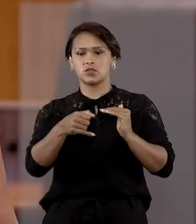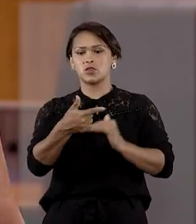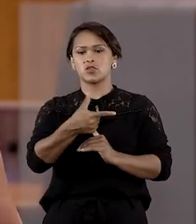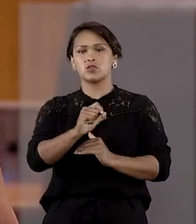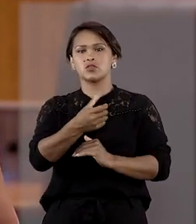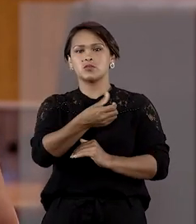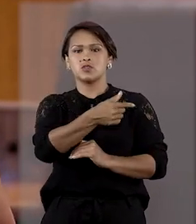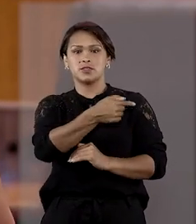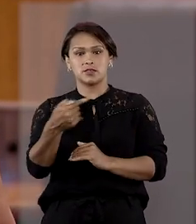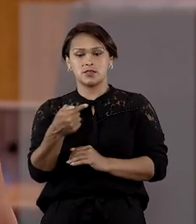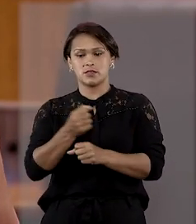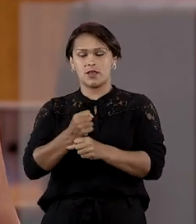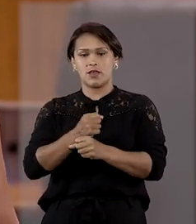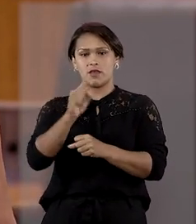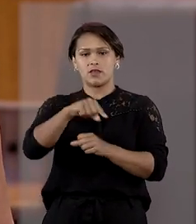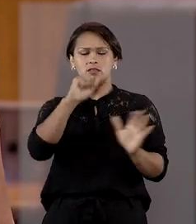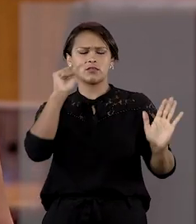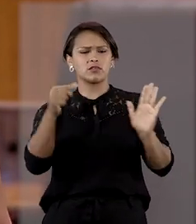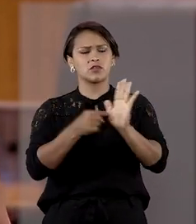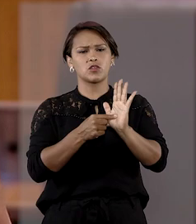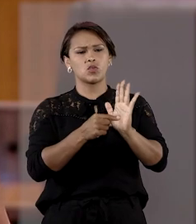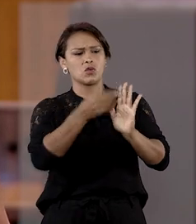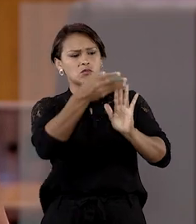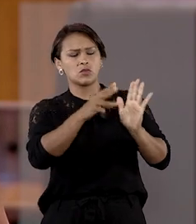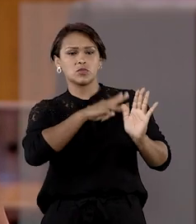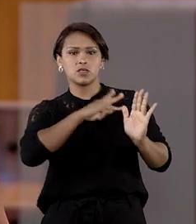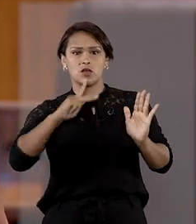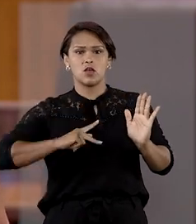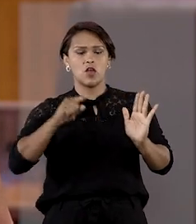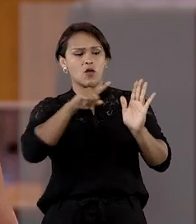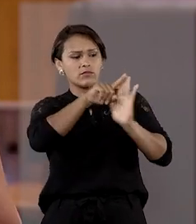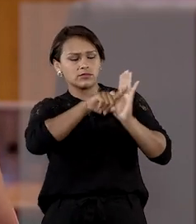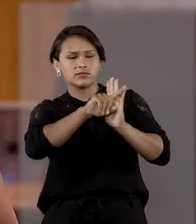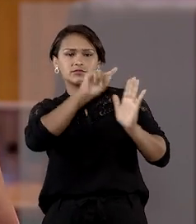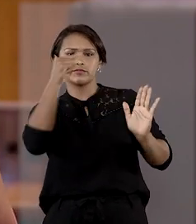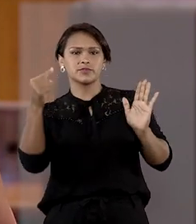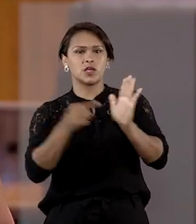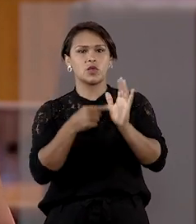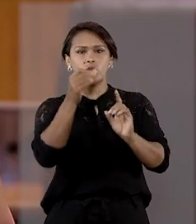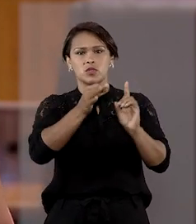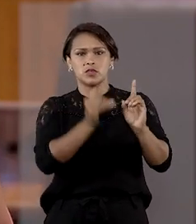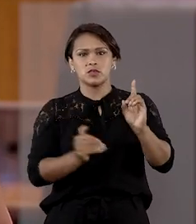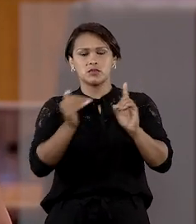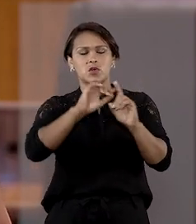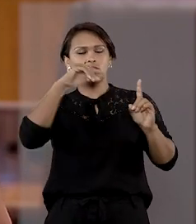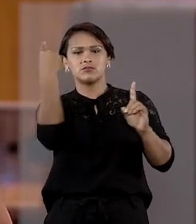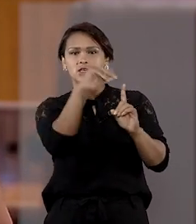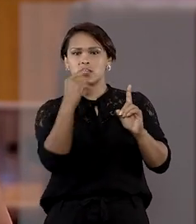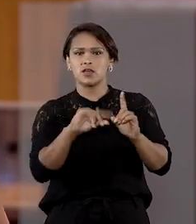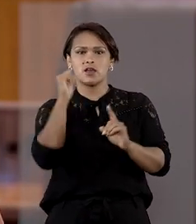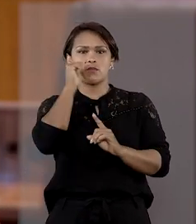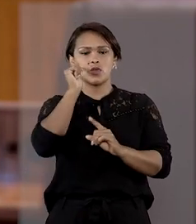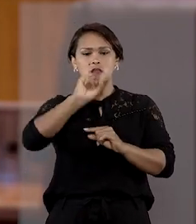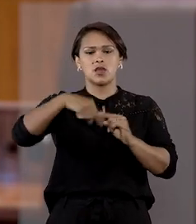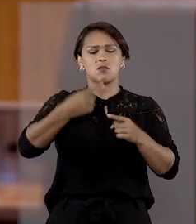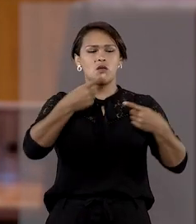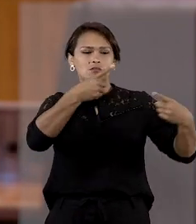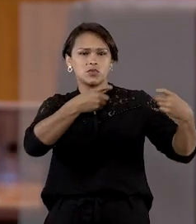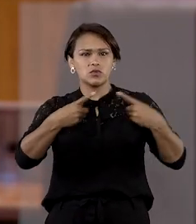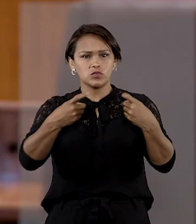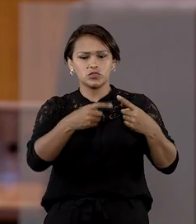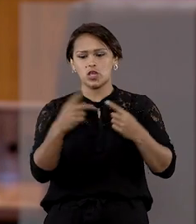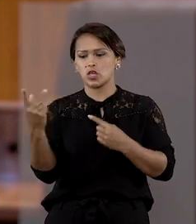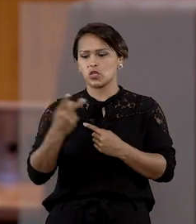em 2017. Na denúncia, o Ministério Público Federal acusou o desembargador de agredir a mulher após uma